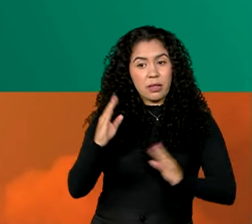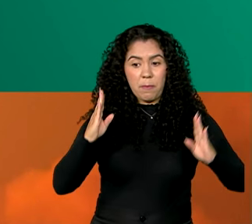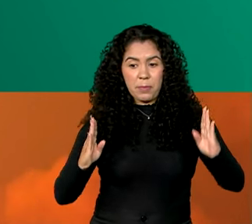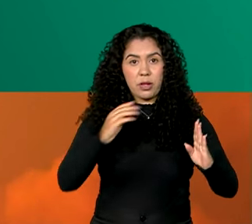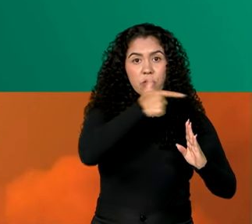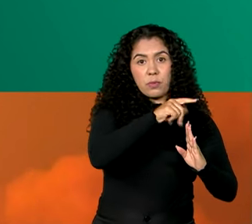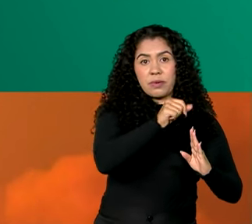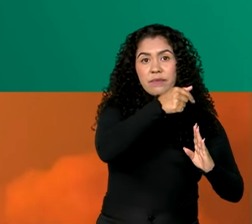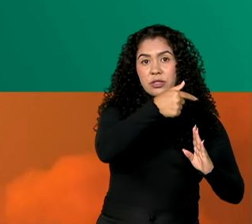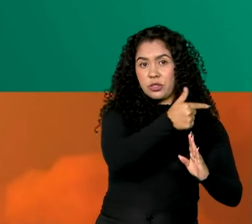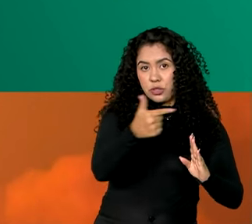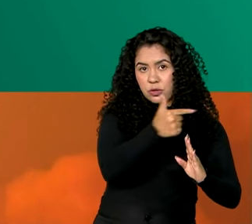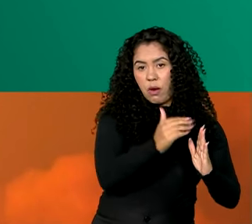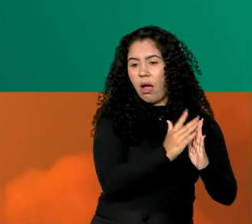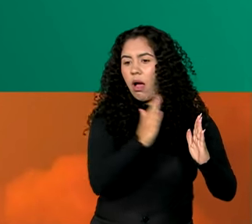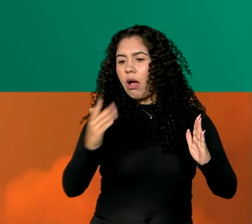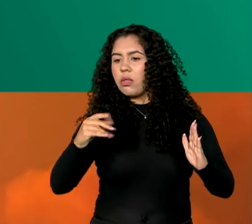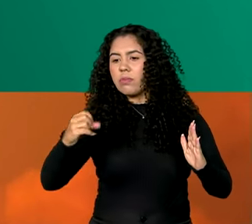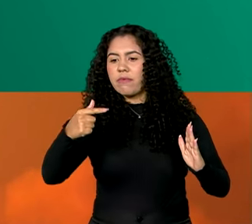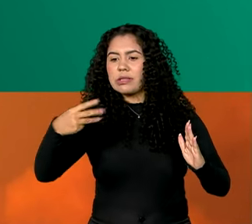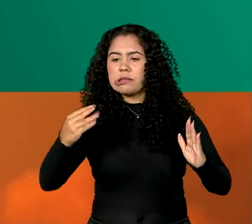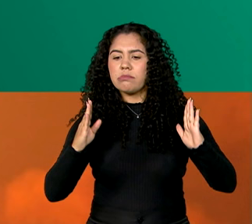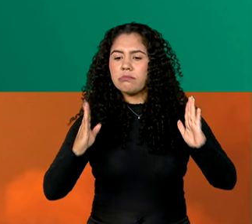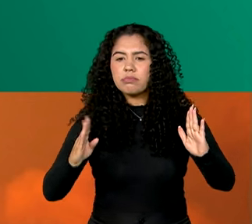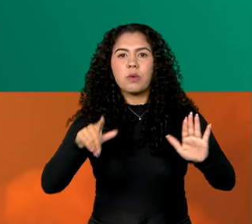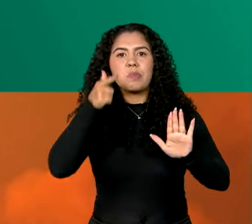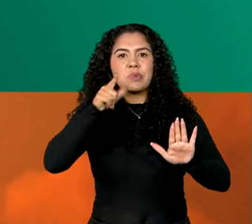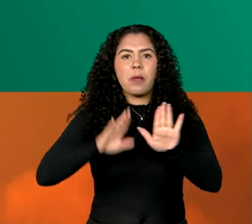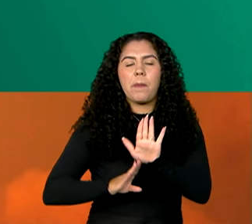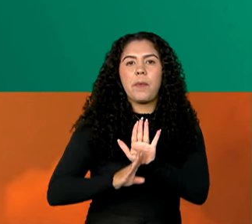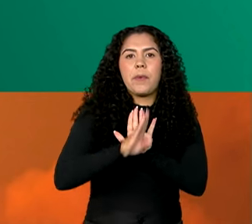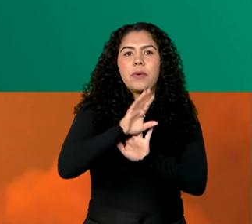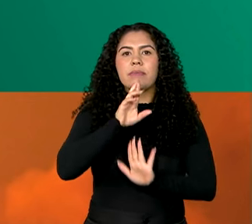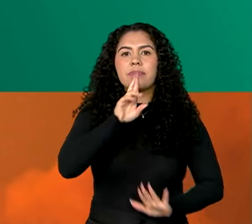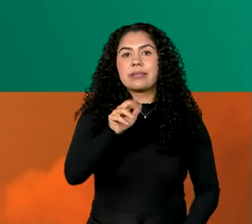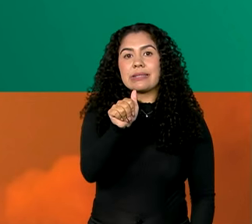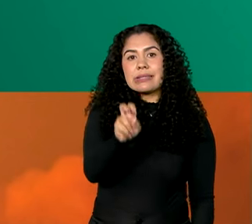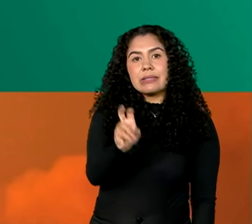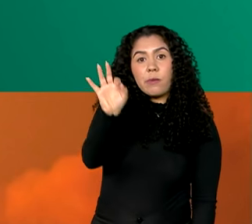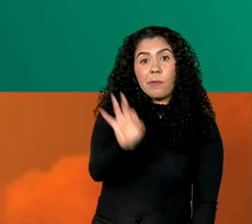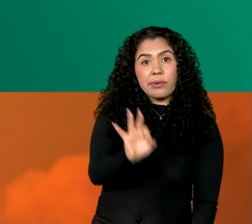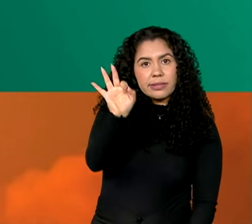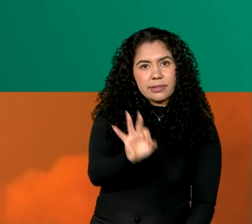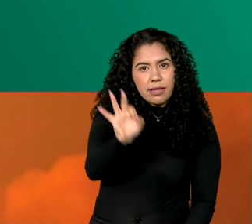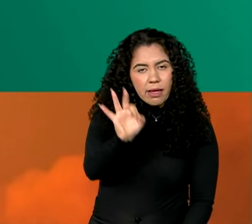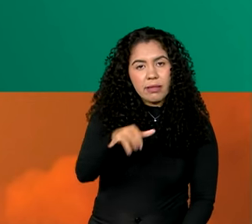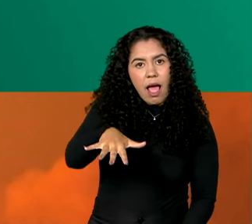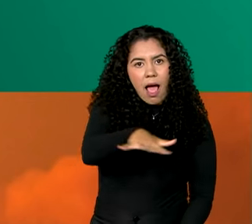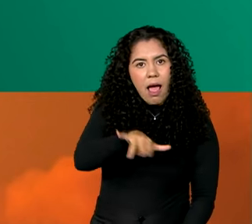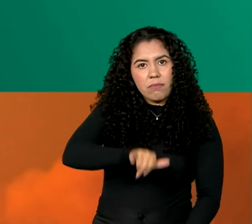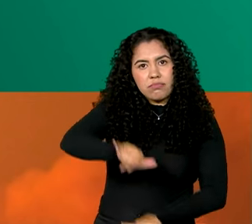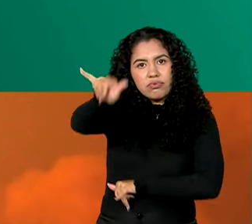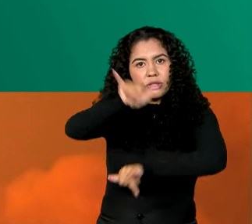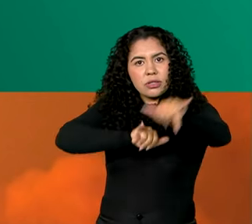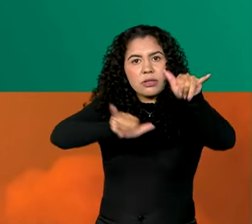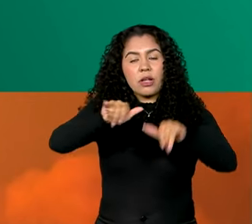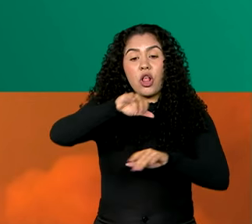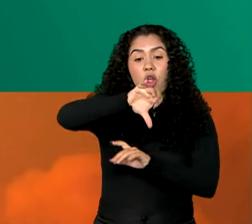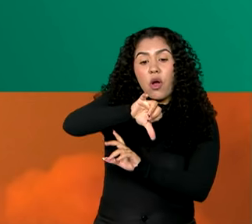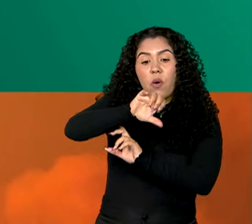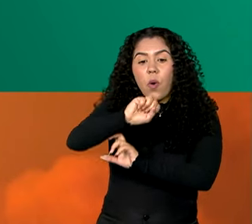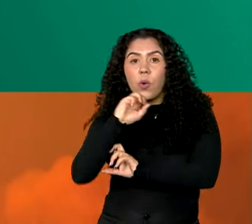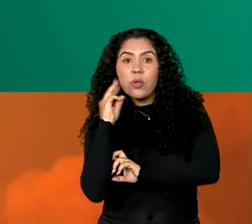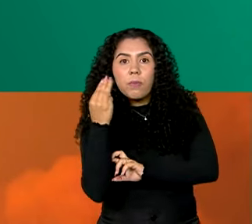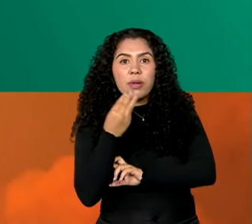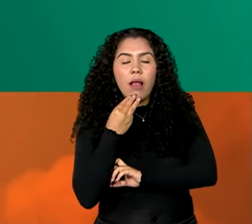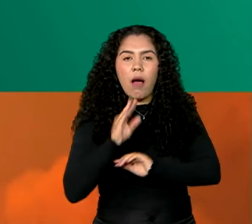2023, os dados mostram um crescimento de 15% no setor aéreo, que passou de 98 milhões de passageiros